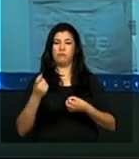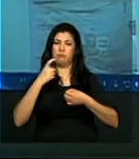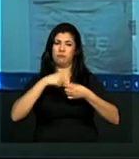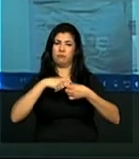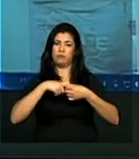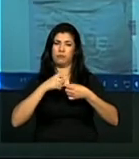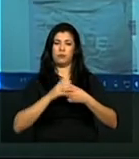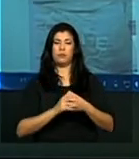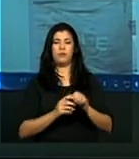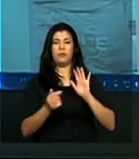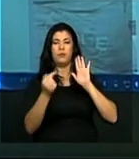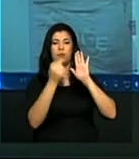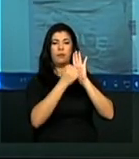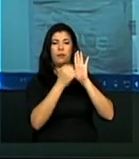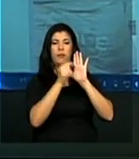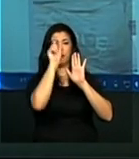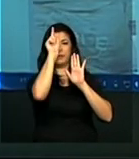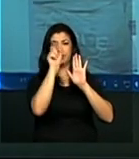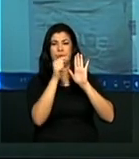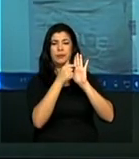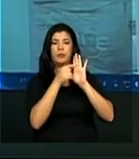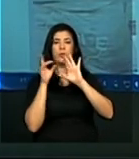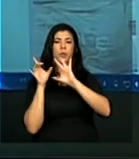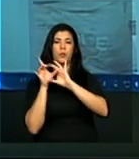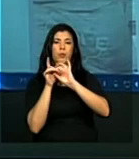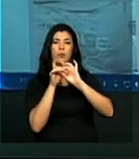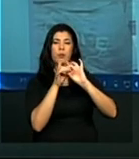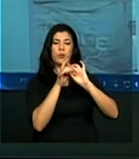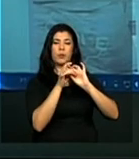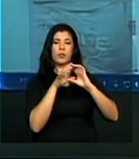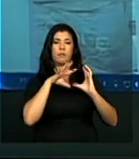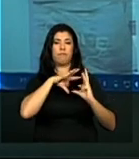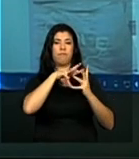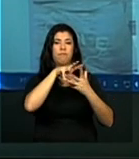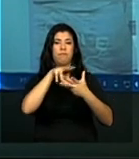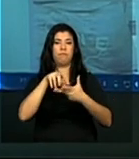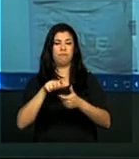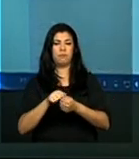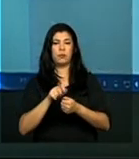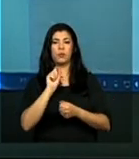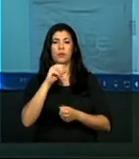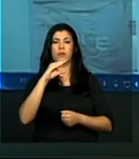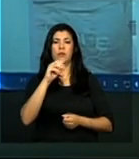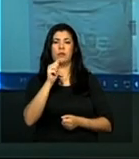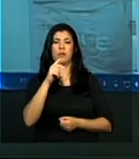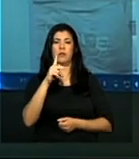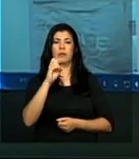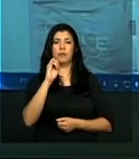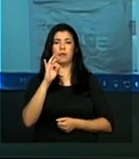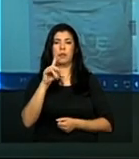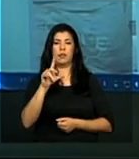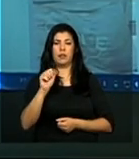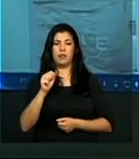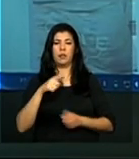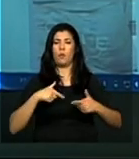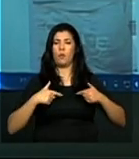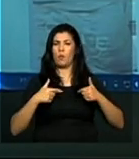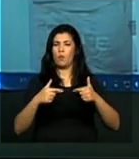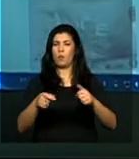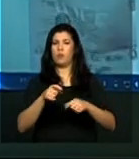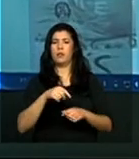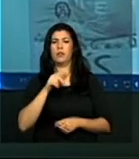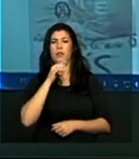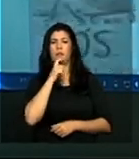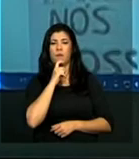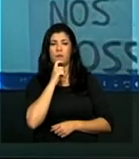O contexto internacional, que a gente fala sobre a questão do capitalismo e comunismo, Guerra Fria, e